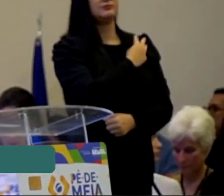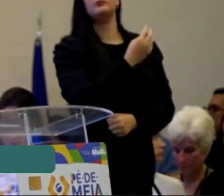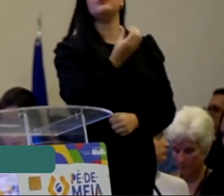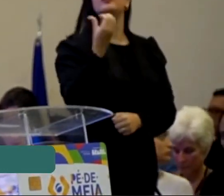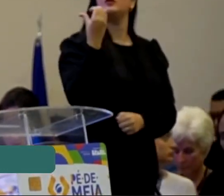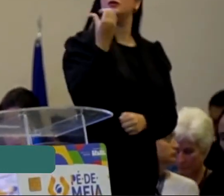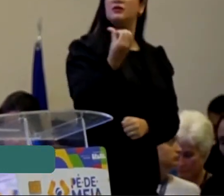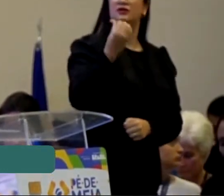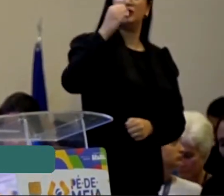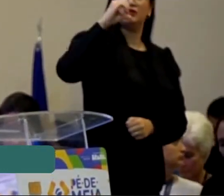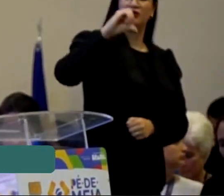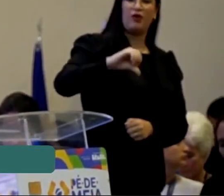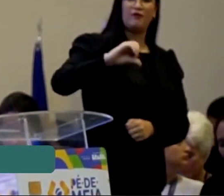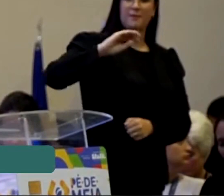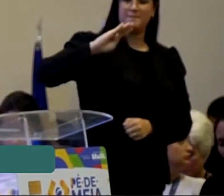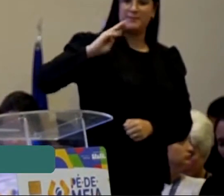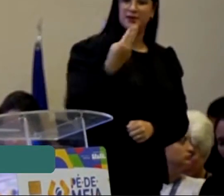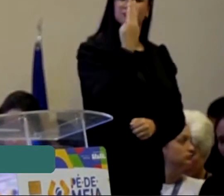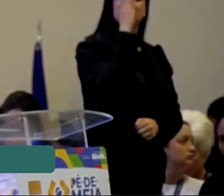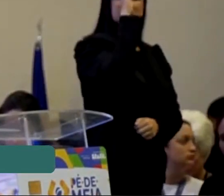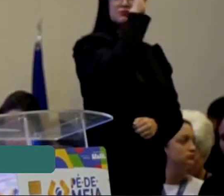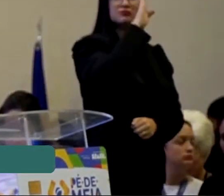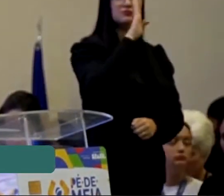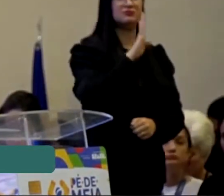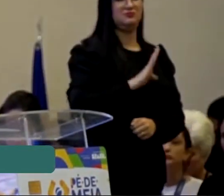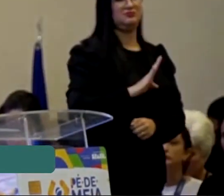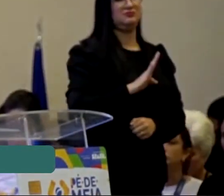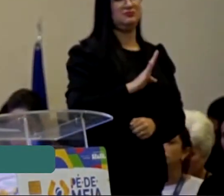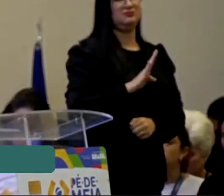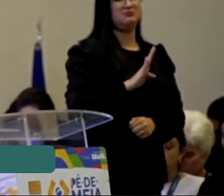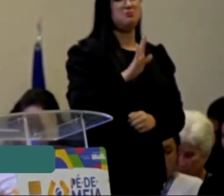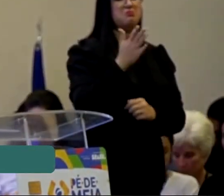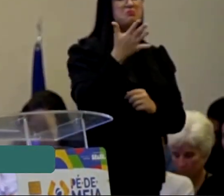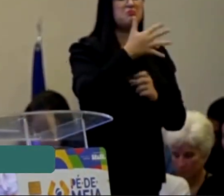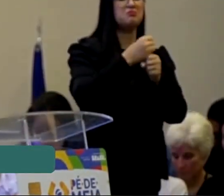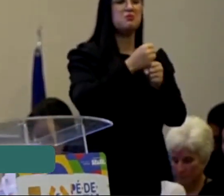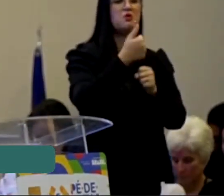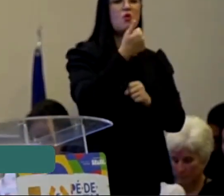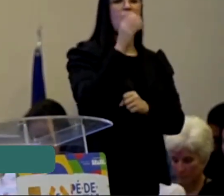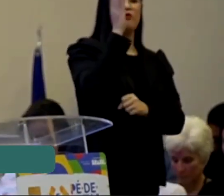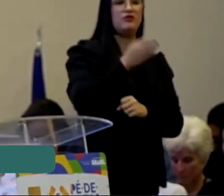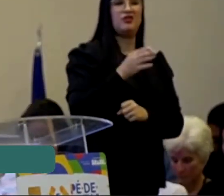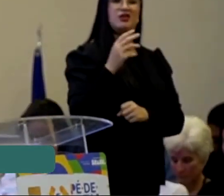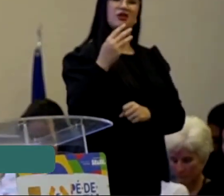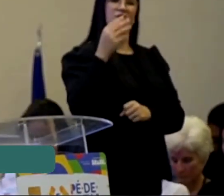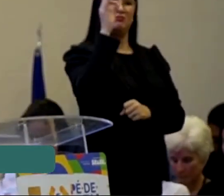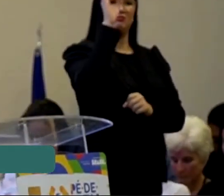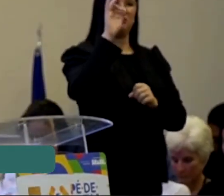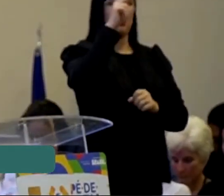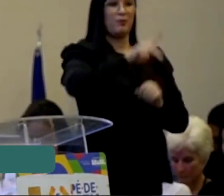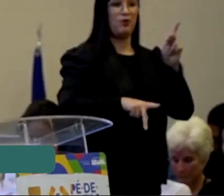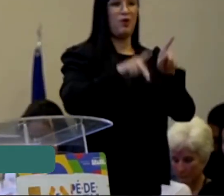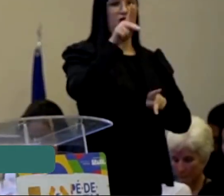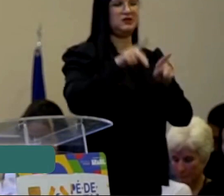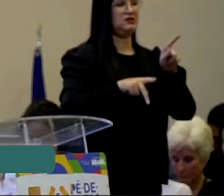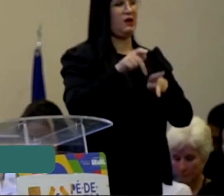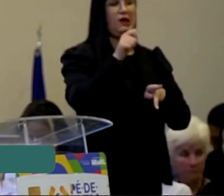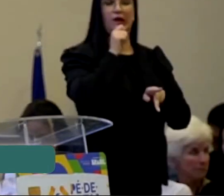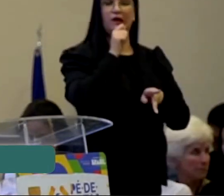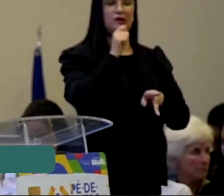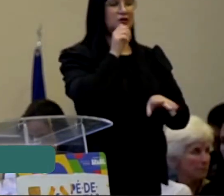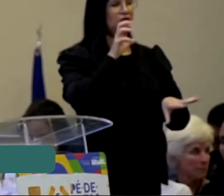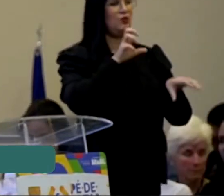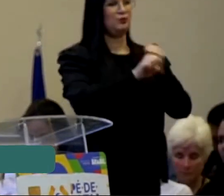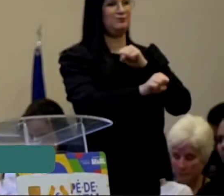69 milhões de brasileiros, um terço da população brasileira, gente, não concluiu o Ensino Básico no